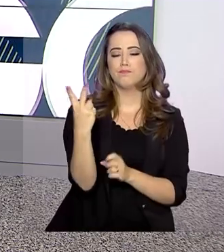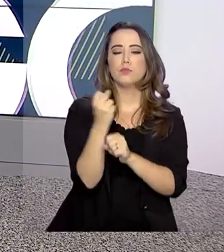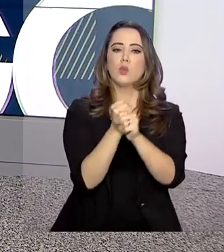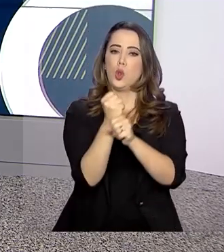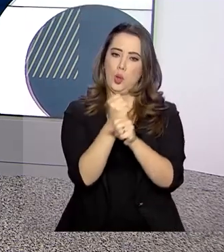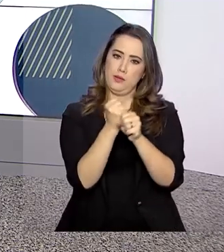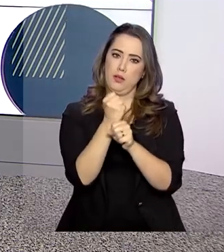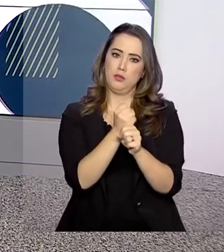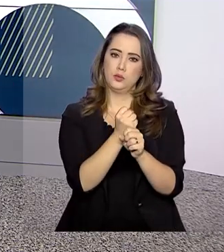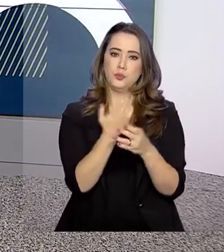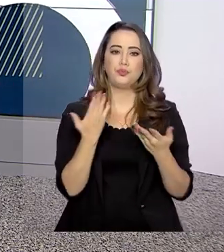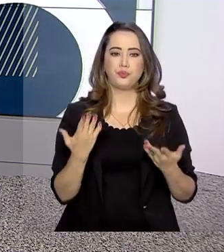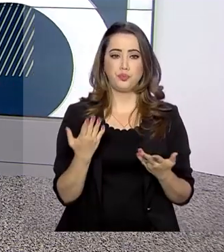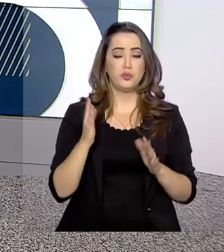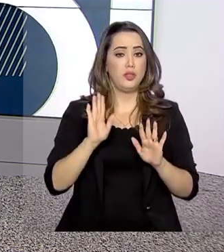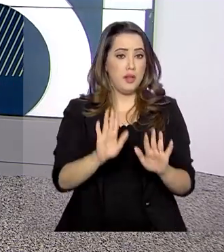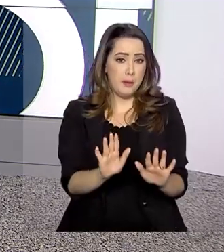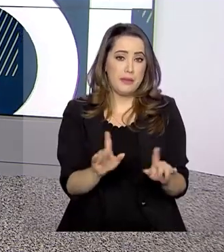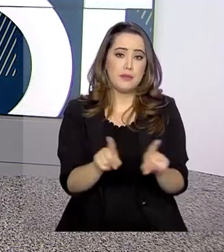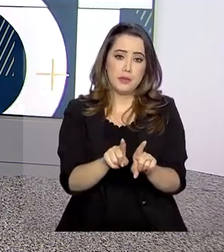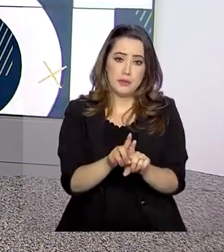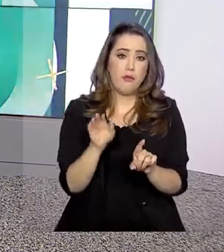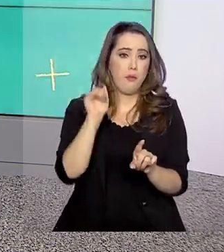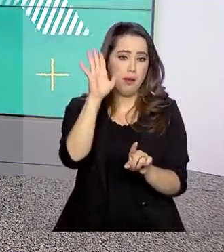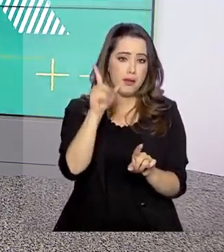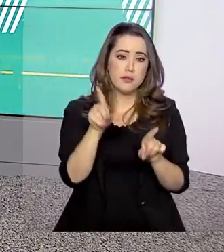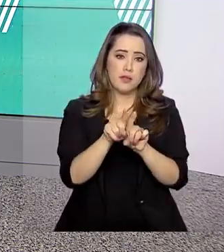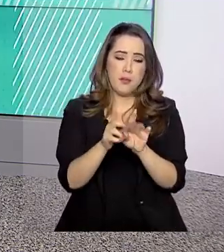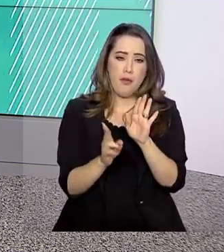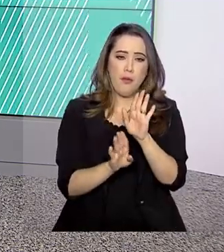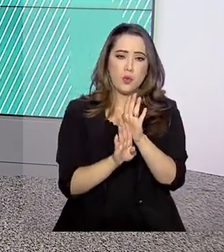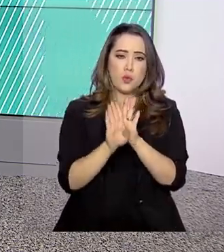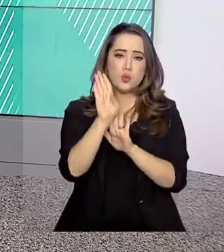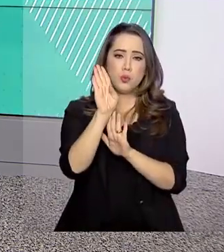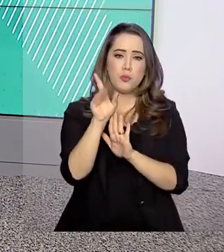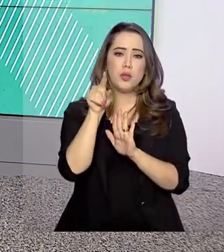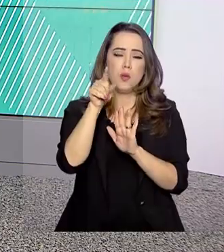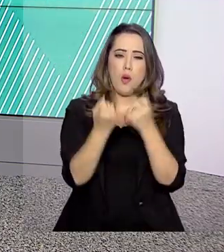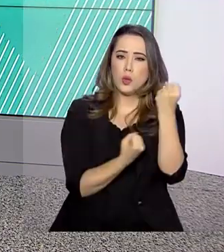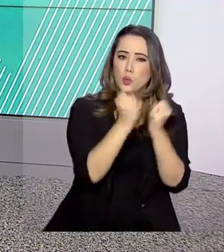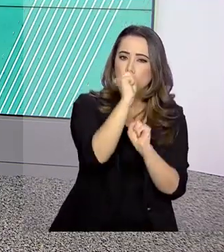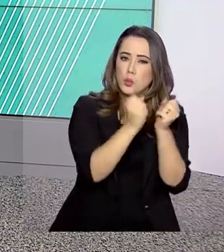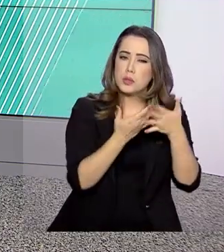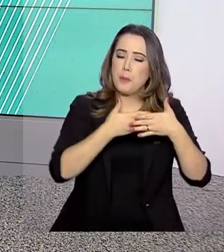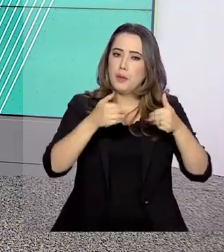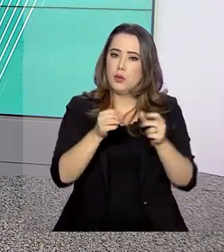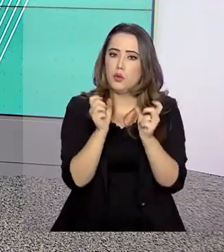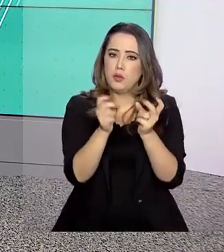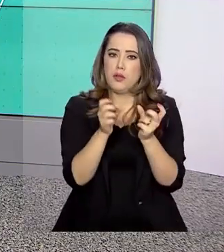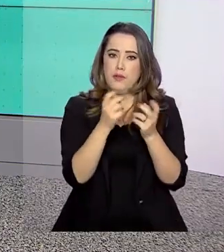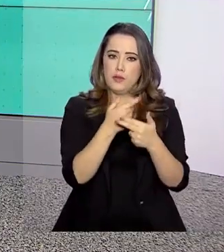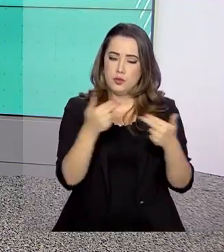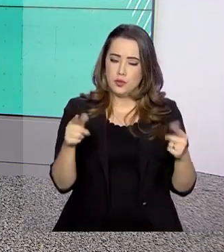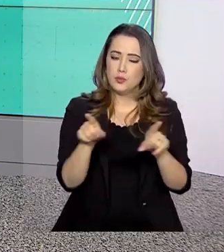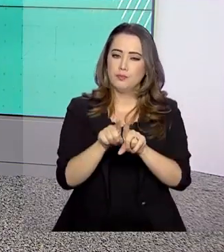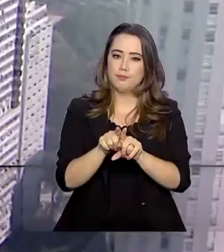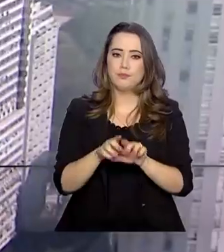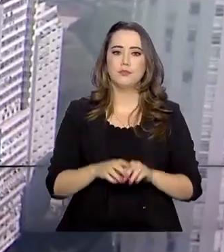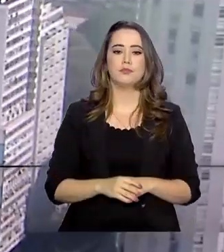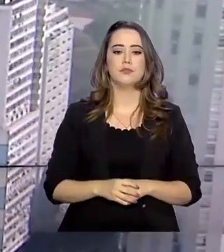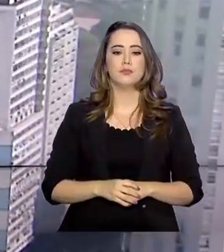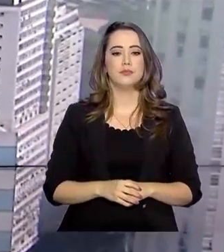entre os dois anos. Mas não foi só isso, houve também aumento da produção industrial e da venda de bens e serviços.